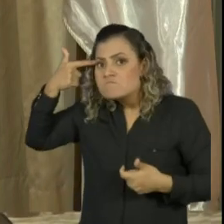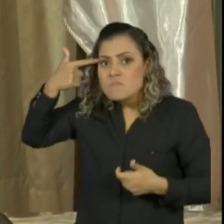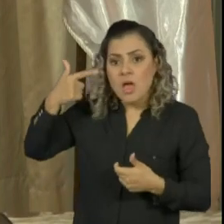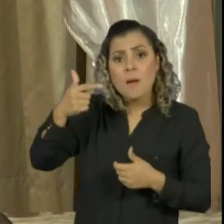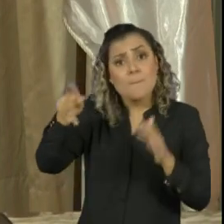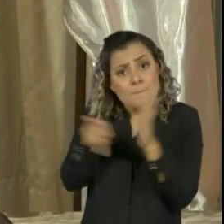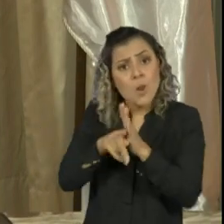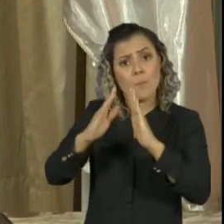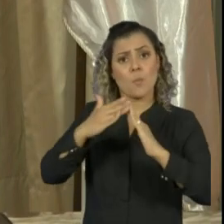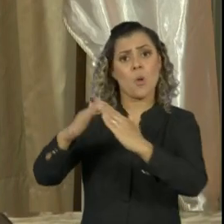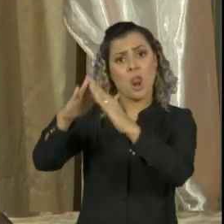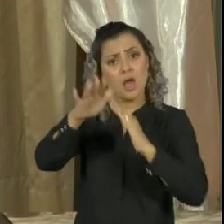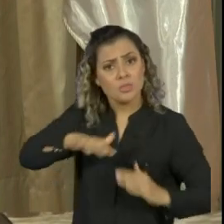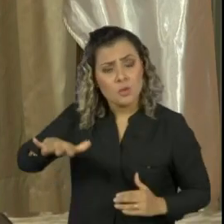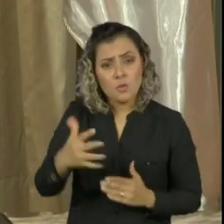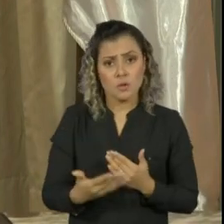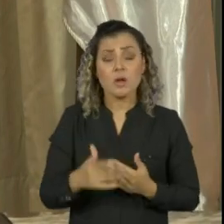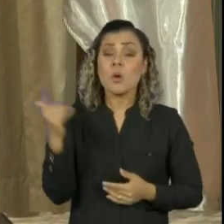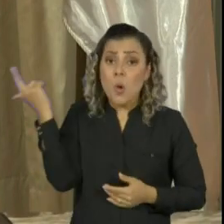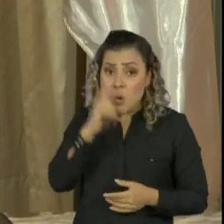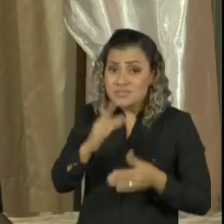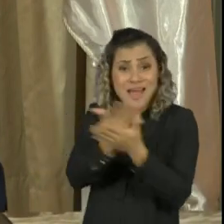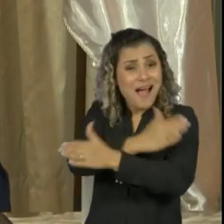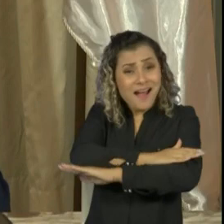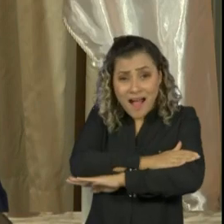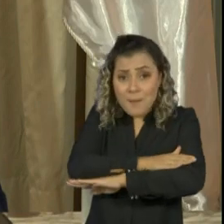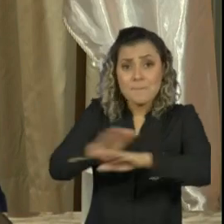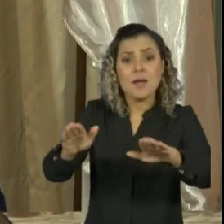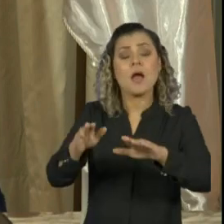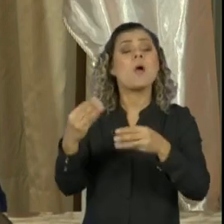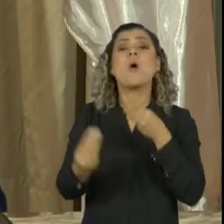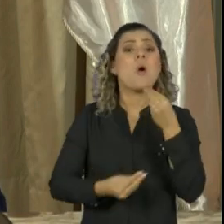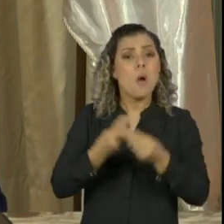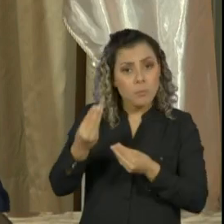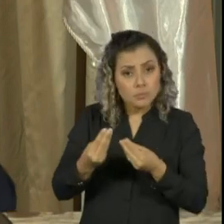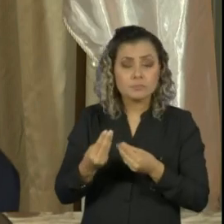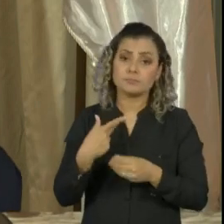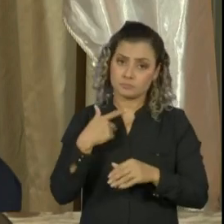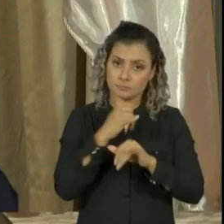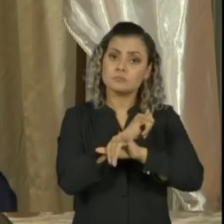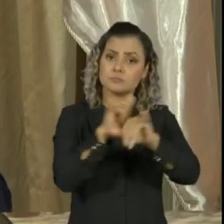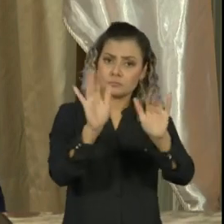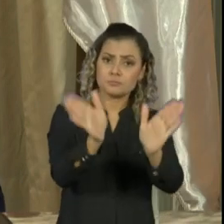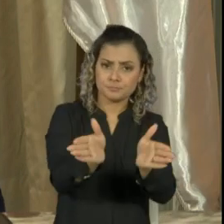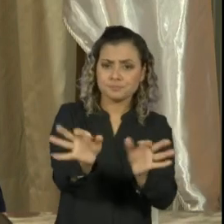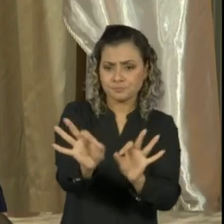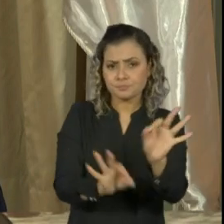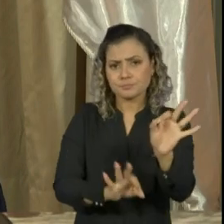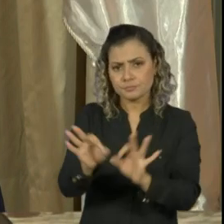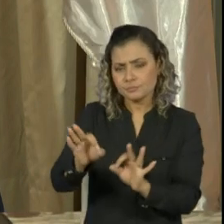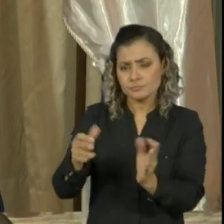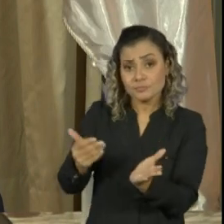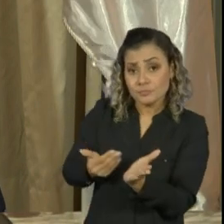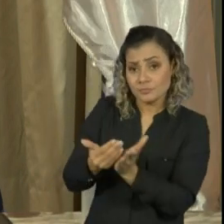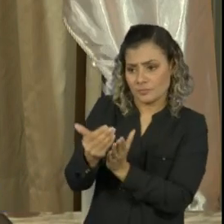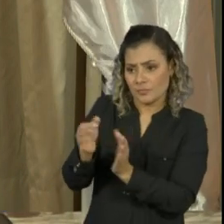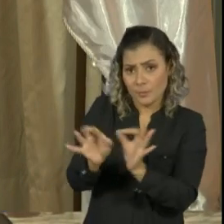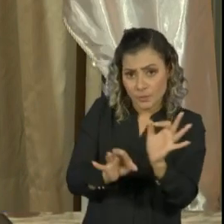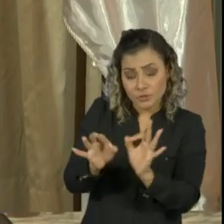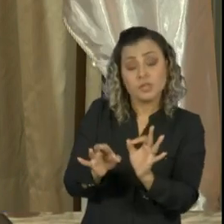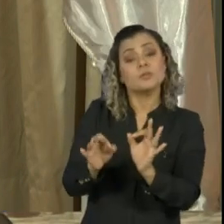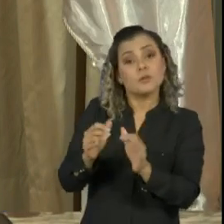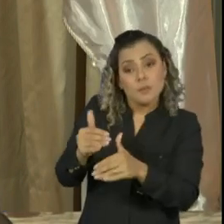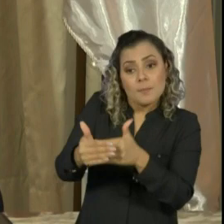que somente vai conseguir ser vencida se, como eu te falei, esse plano original, ele estivesse